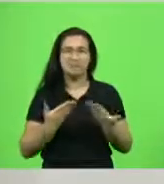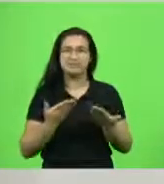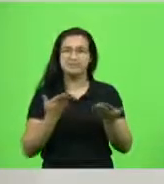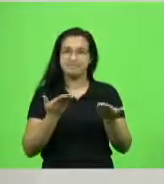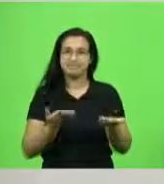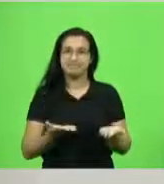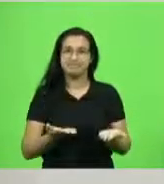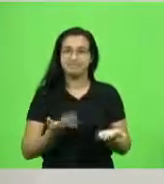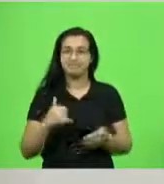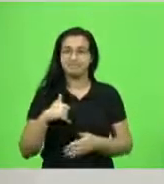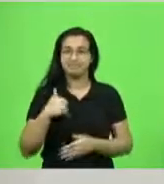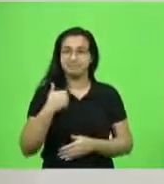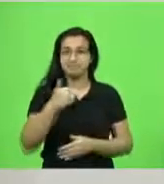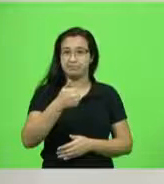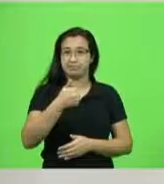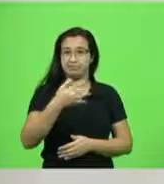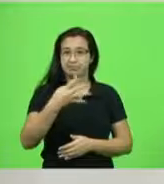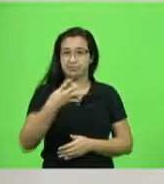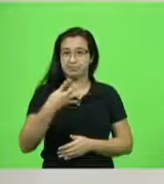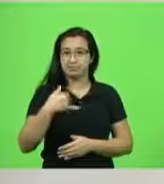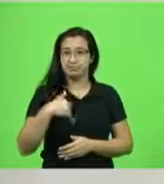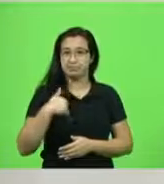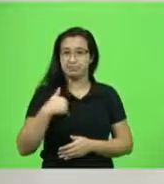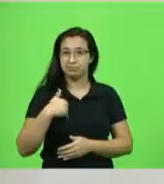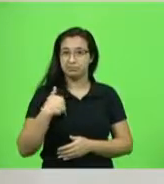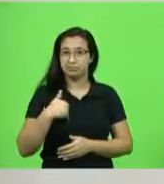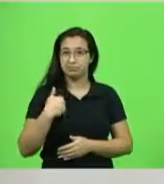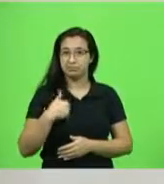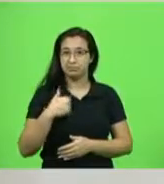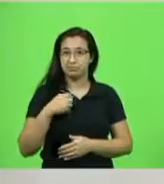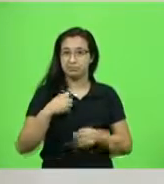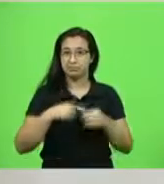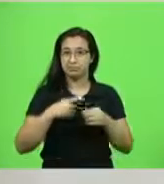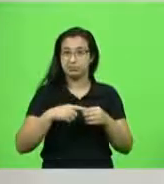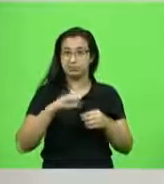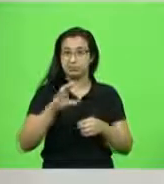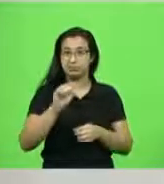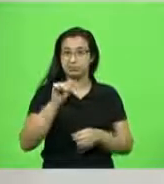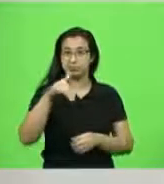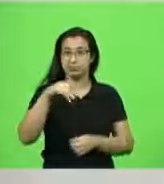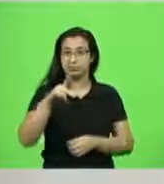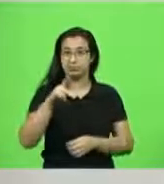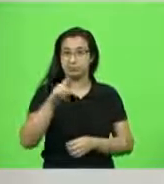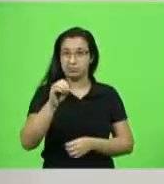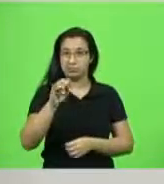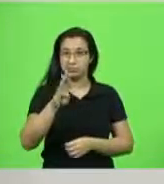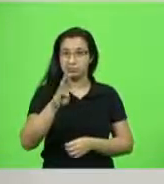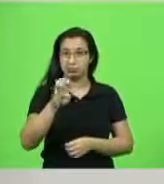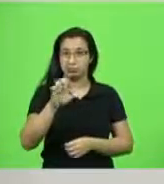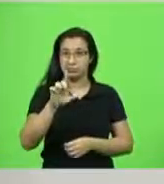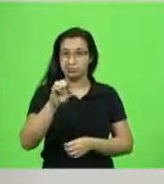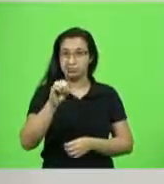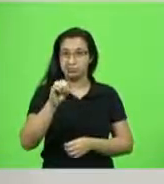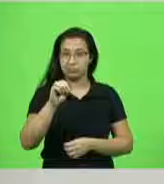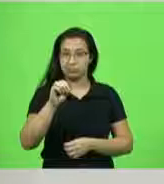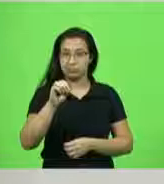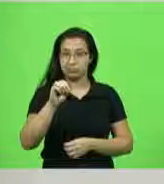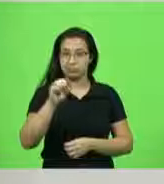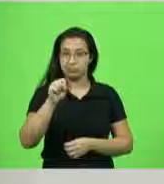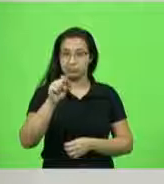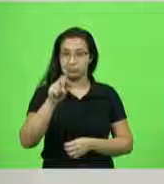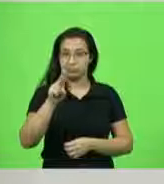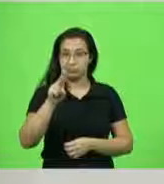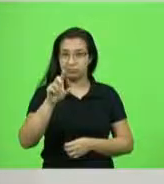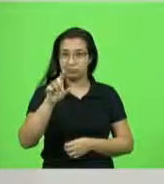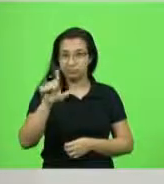de 14 anos na cidade de Campo Belo do Sul. Ela não mora no centro, ela mora no interior. No